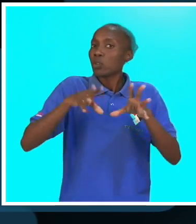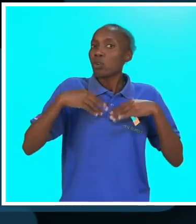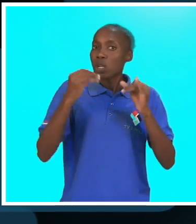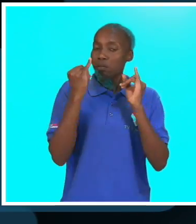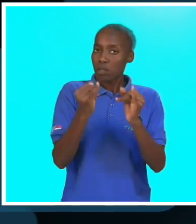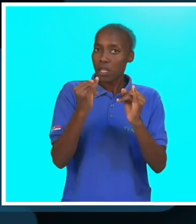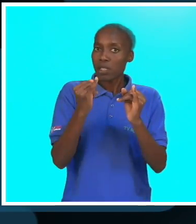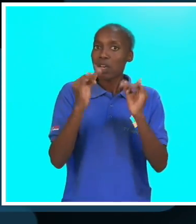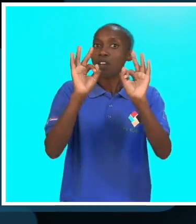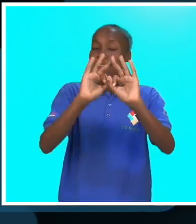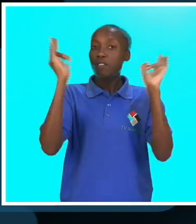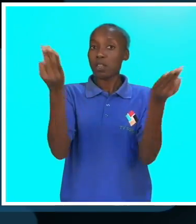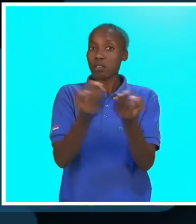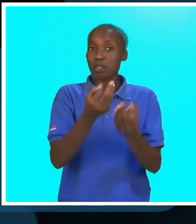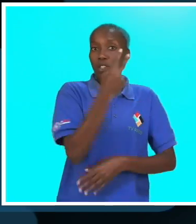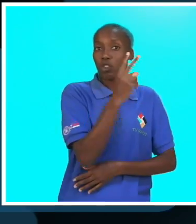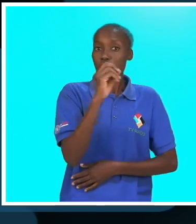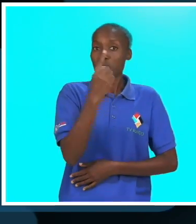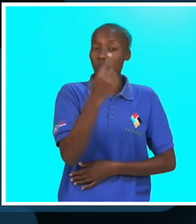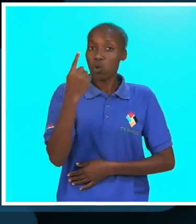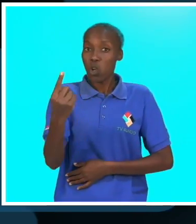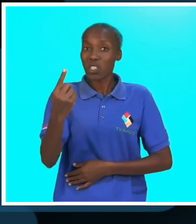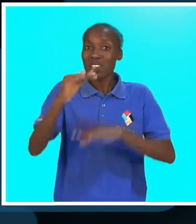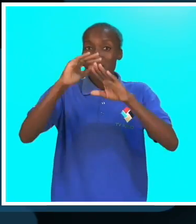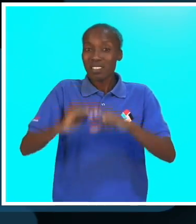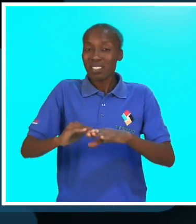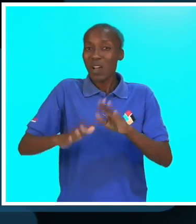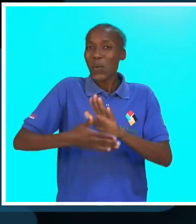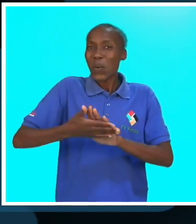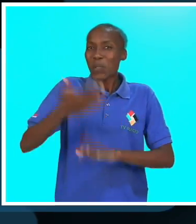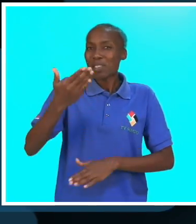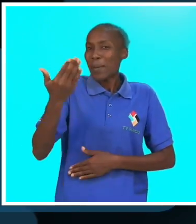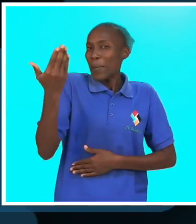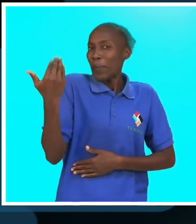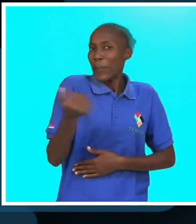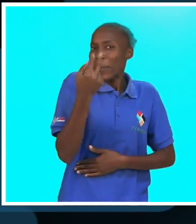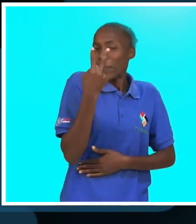desde 2011, que a nossa federação estava lá. Já com dois